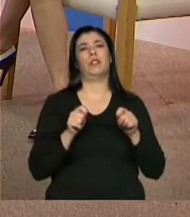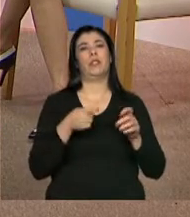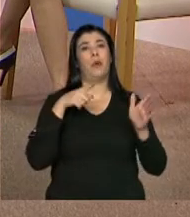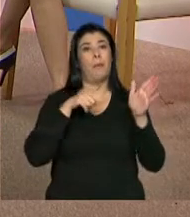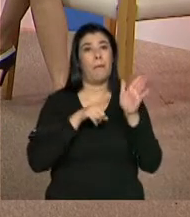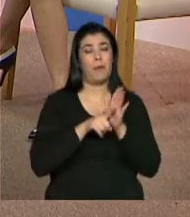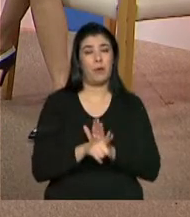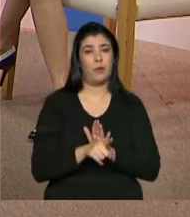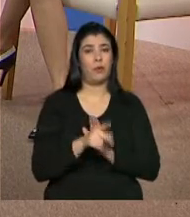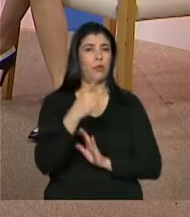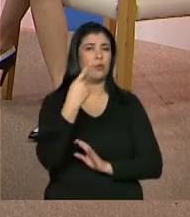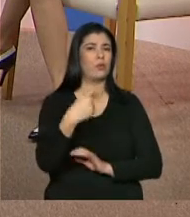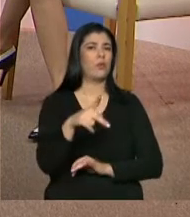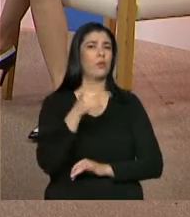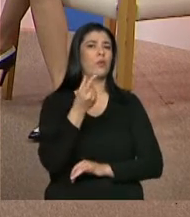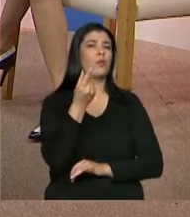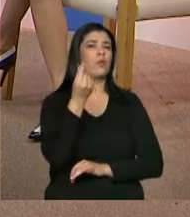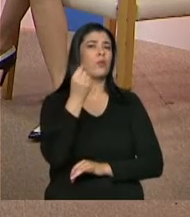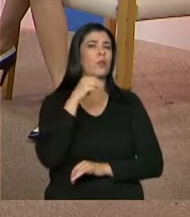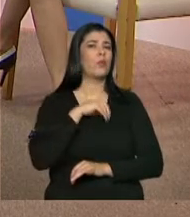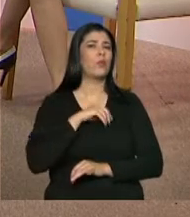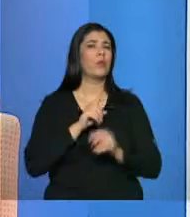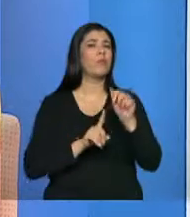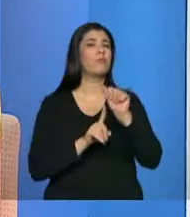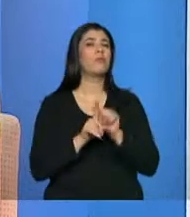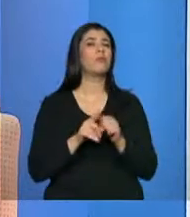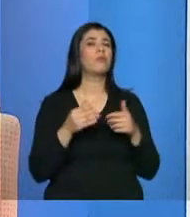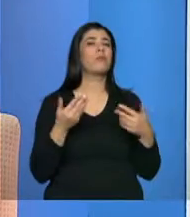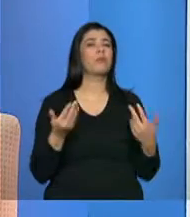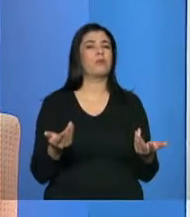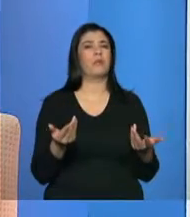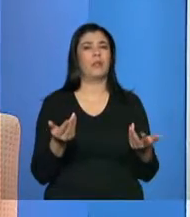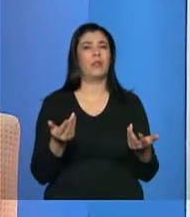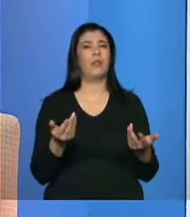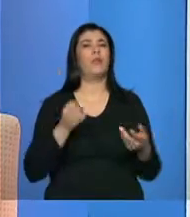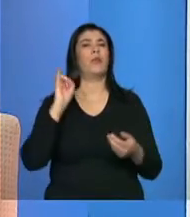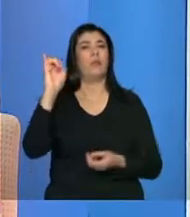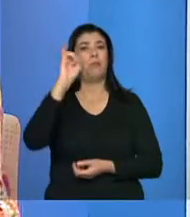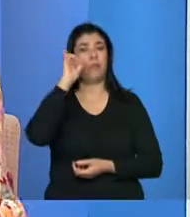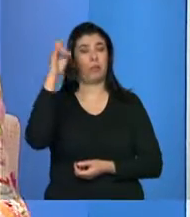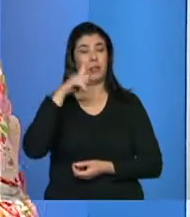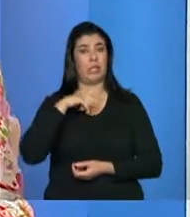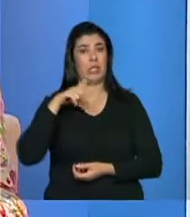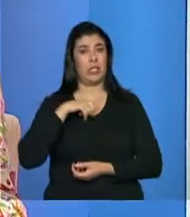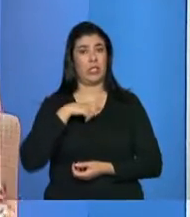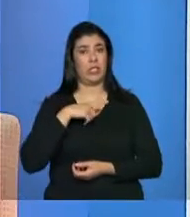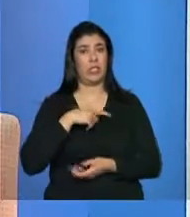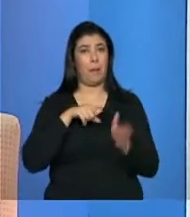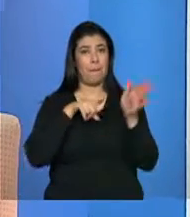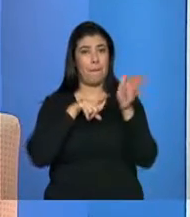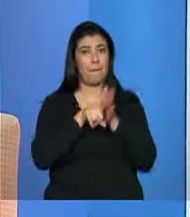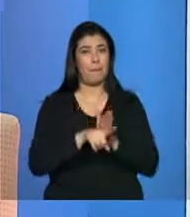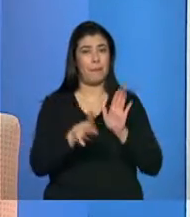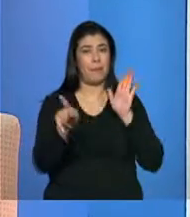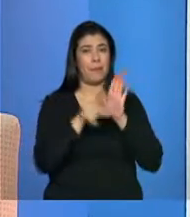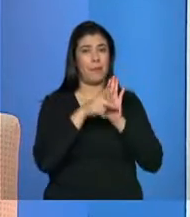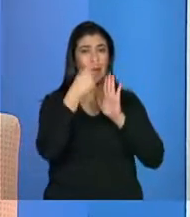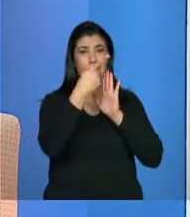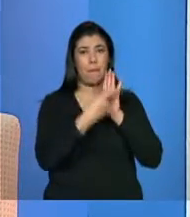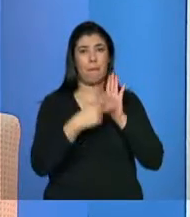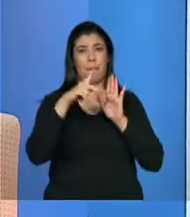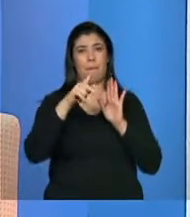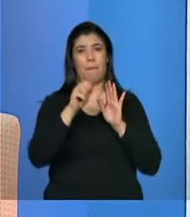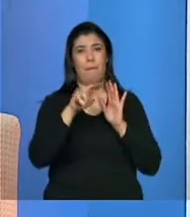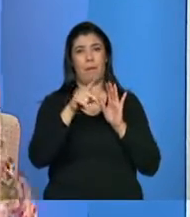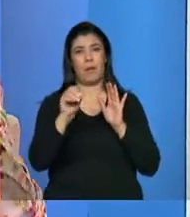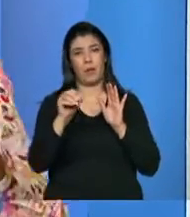pergunta. Então, a padronização dos conceitos para o cadastro único é importantíssima, porque é isso que faz com que as famílias sejam comparáveis